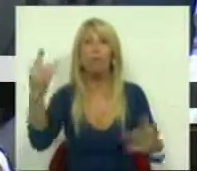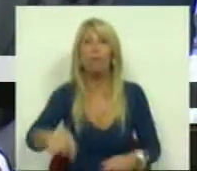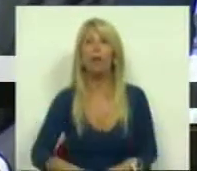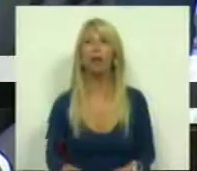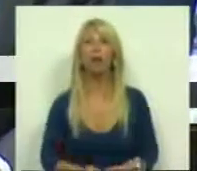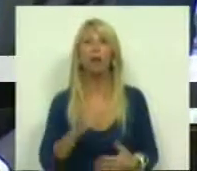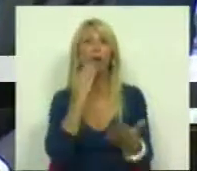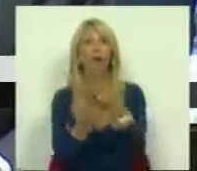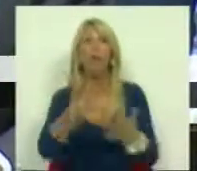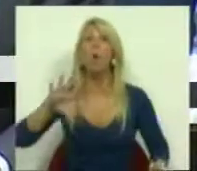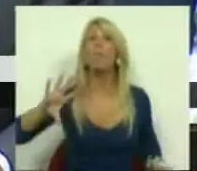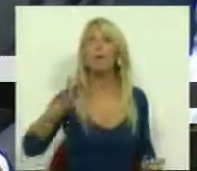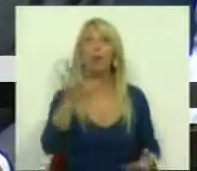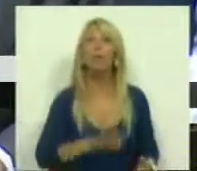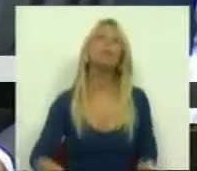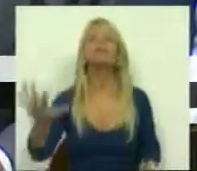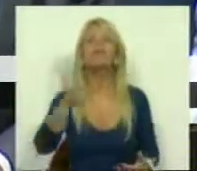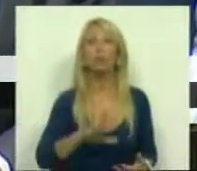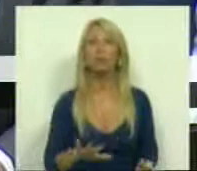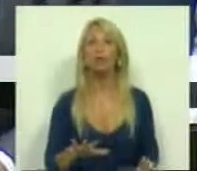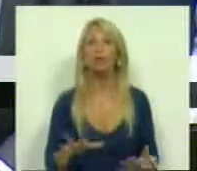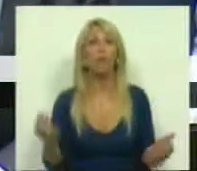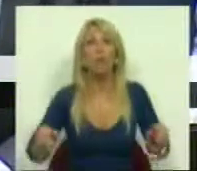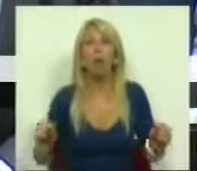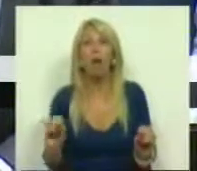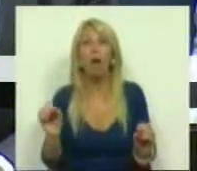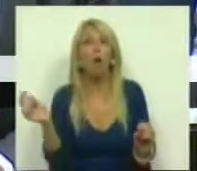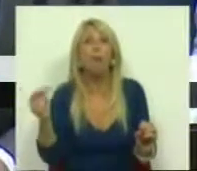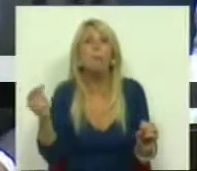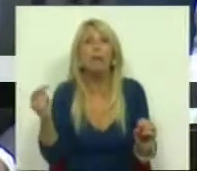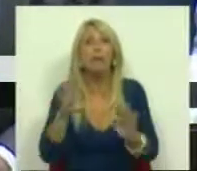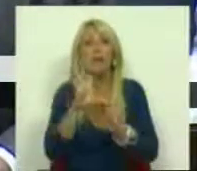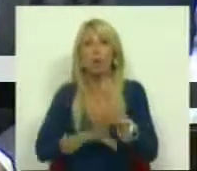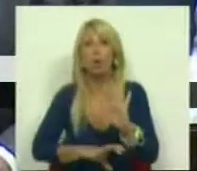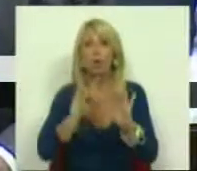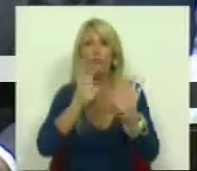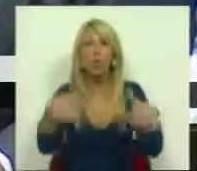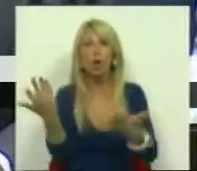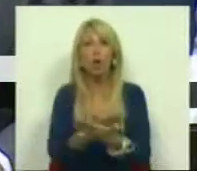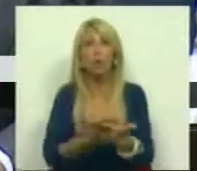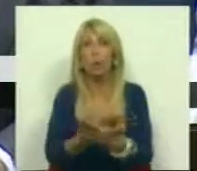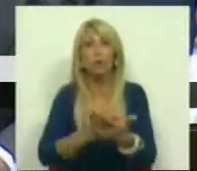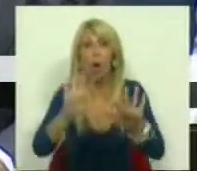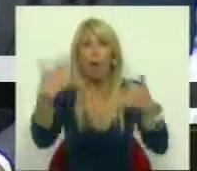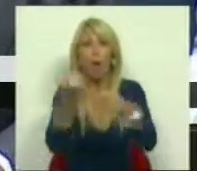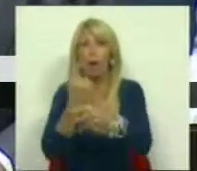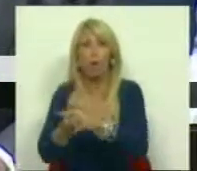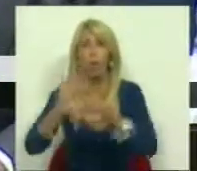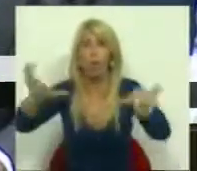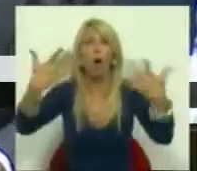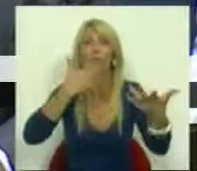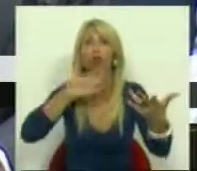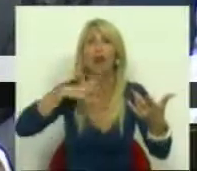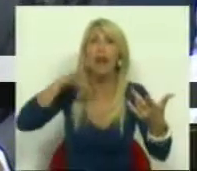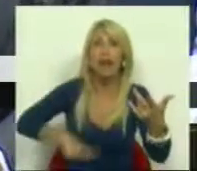É conduzir o país a uma situação em que não haverá o mínimo de condições para negociar, seja o que for, com qualquer credor